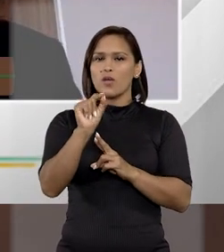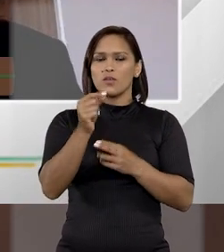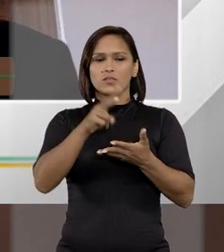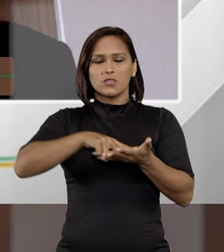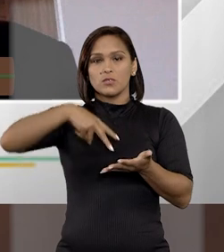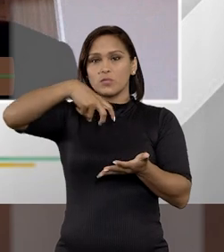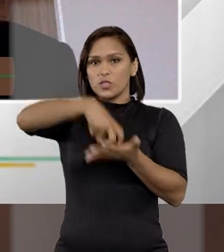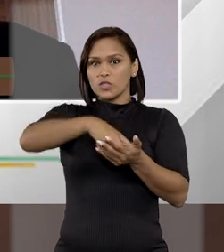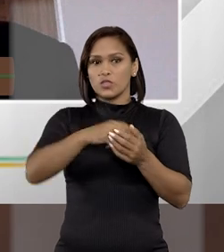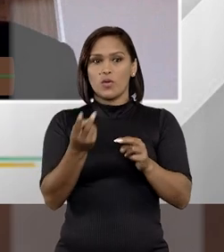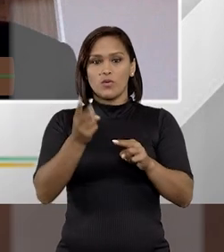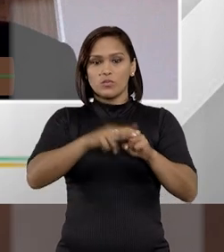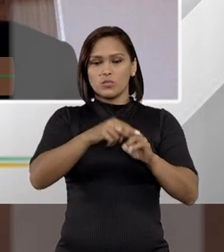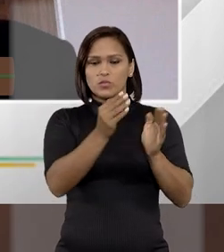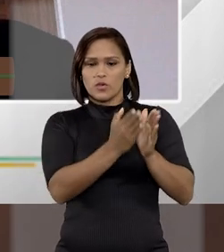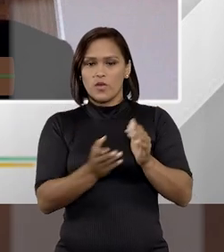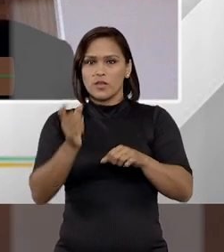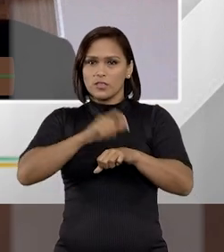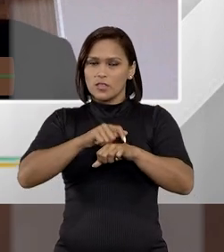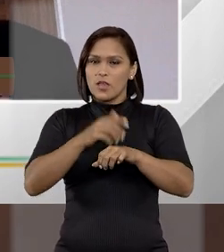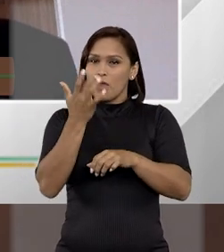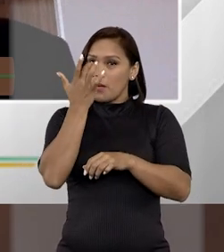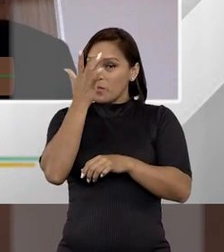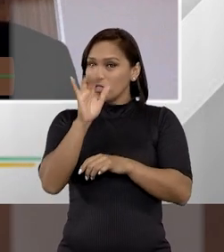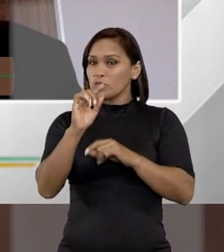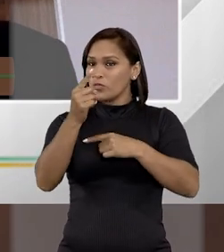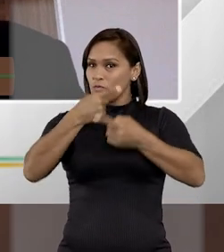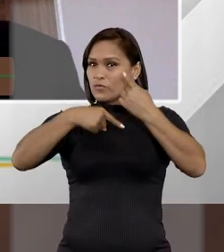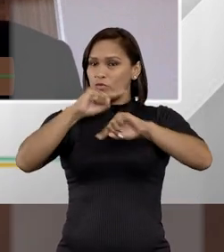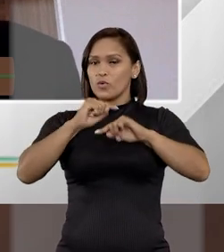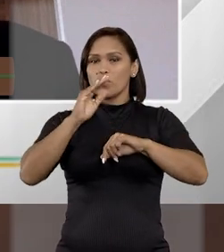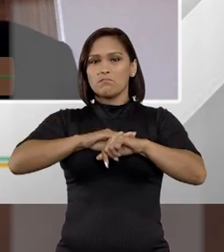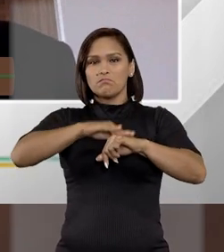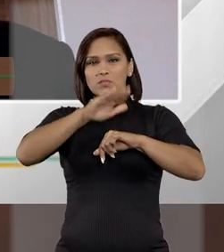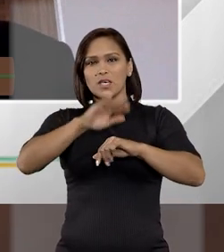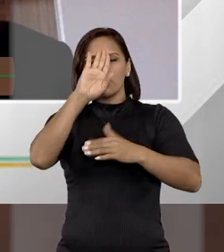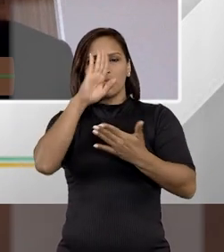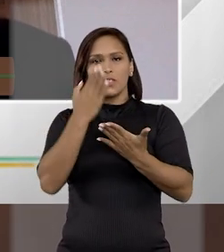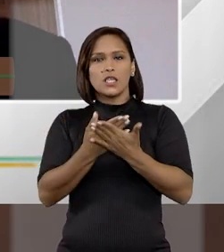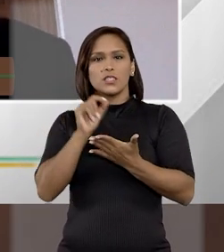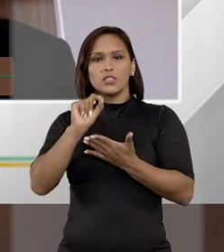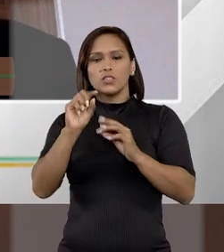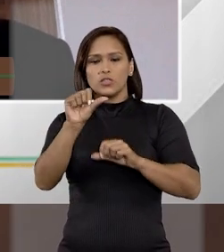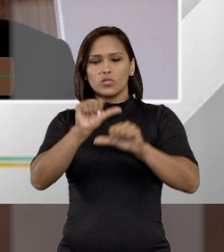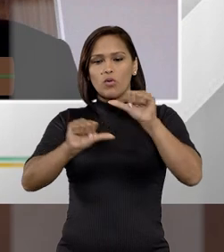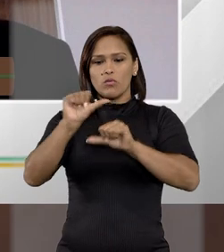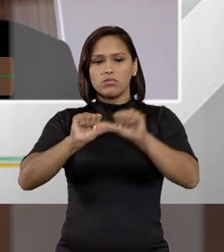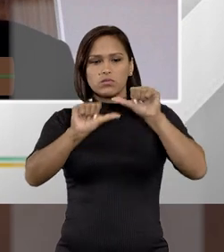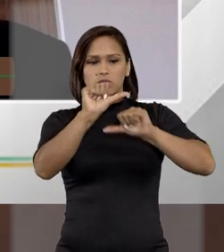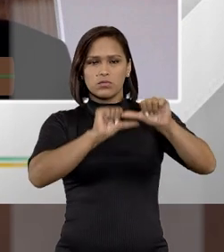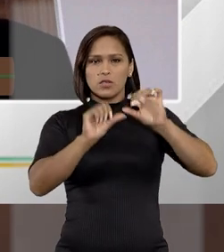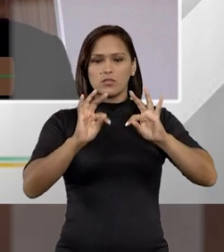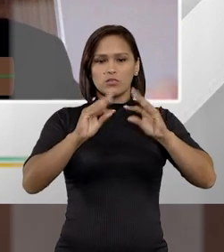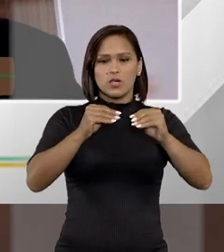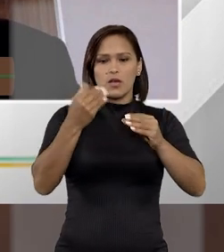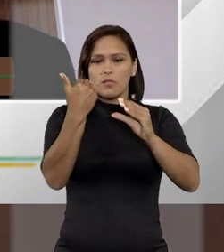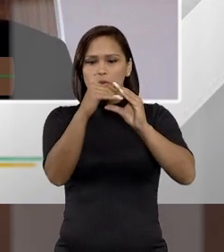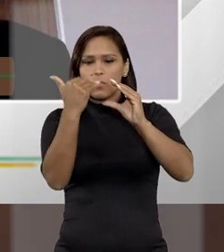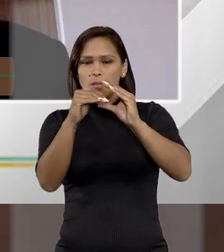prisões aí preventivas, mas eu acho que a gente tem que evoluir ainda mais, acredito que essas mudanças